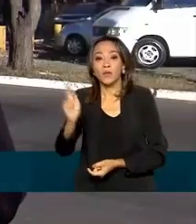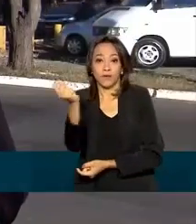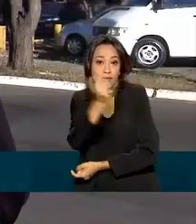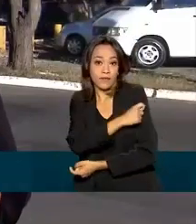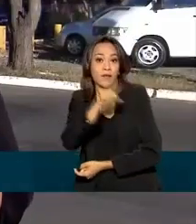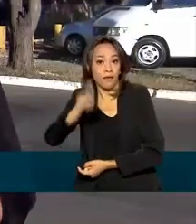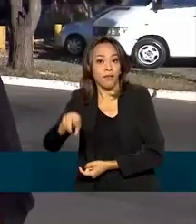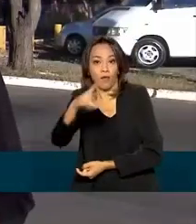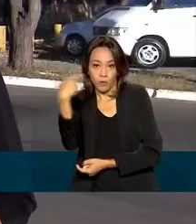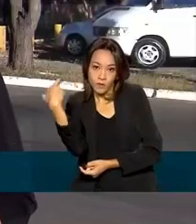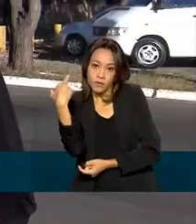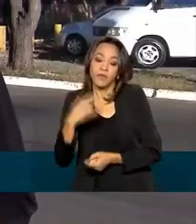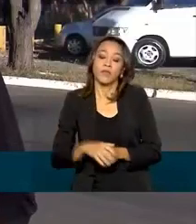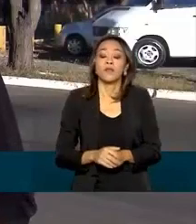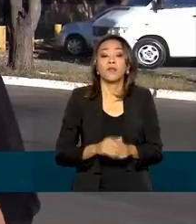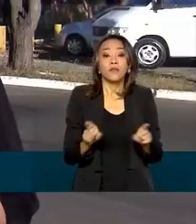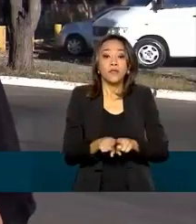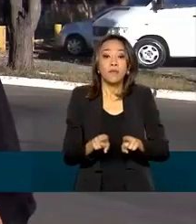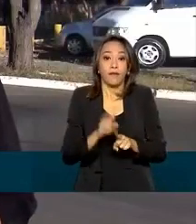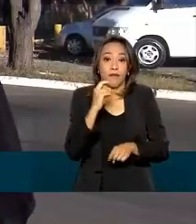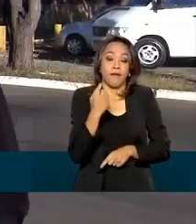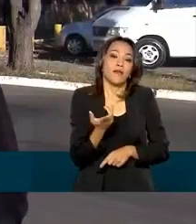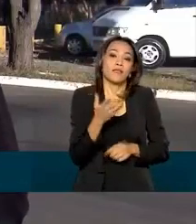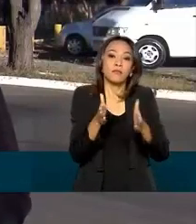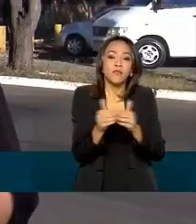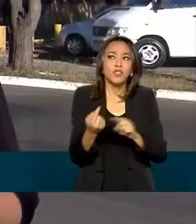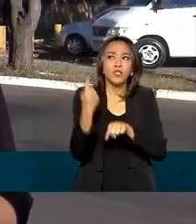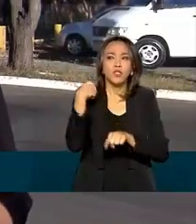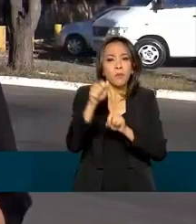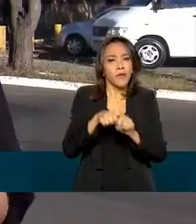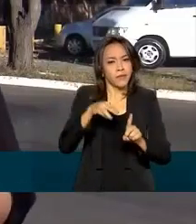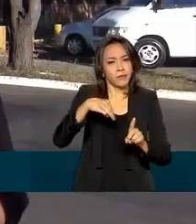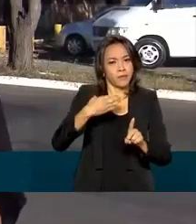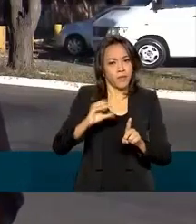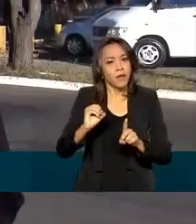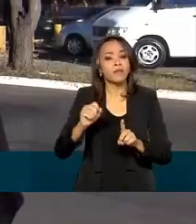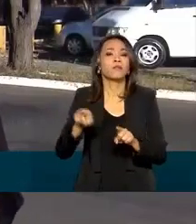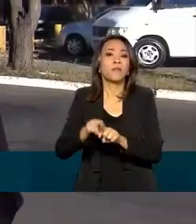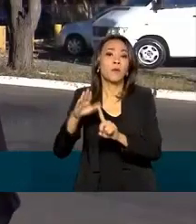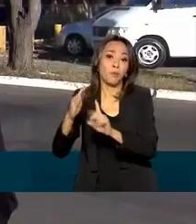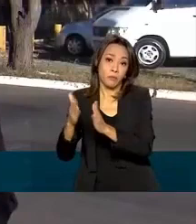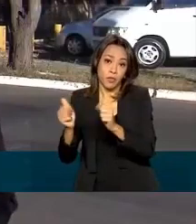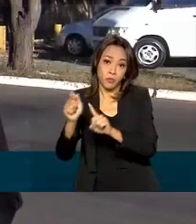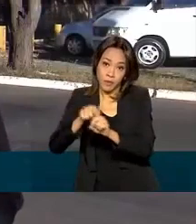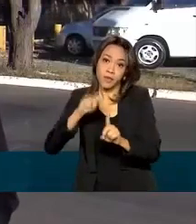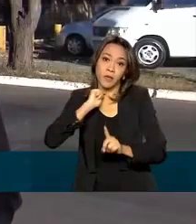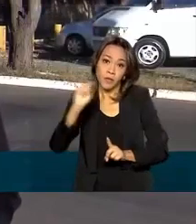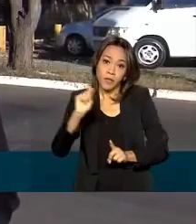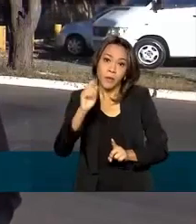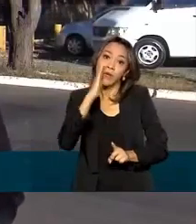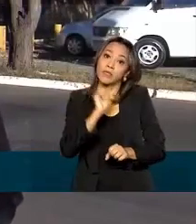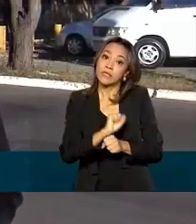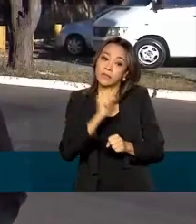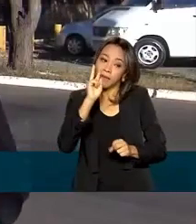V. A agência já negou anteriormente esses pedidos. No mês de março e no mês de abril houve a análise desses pedidos para